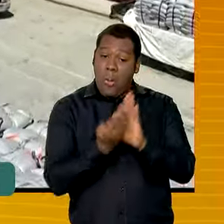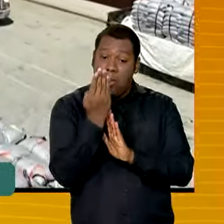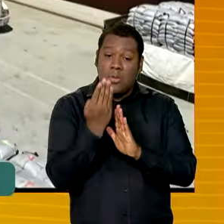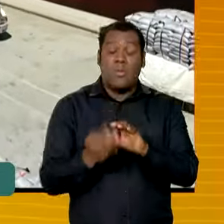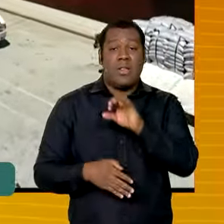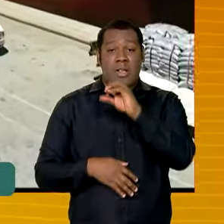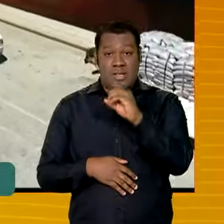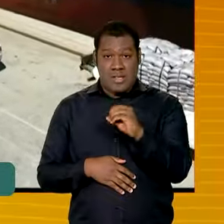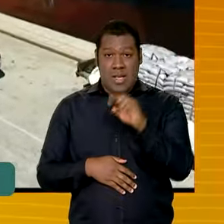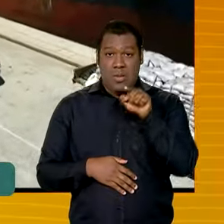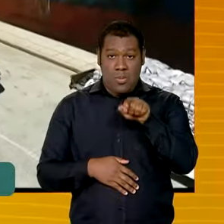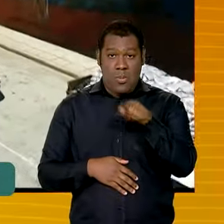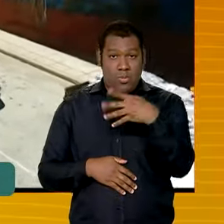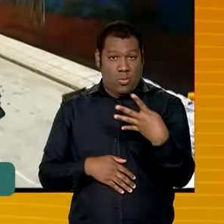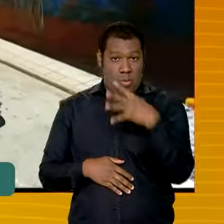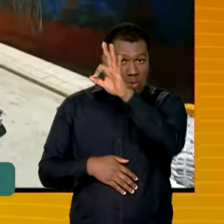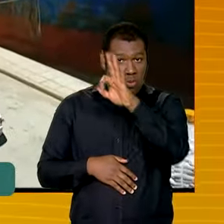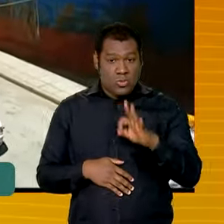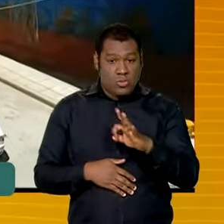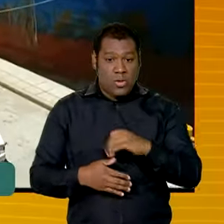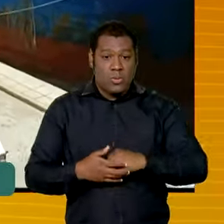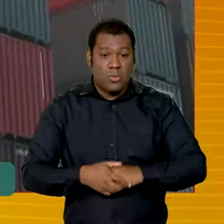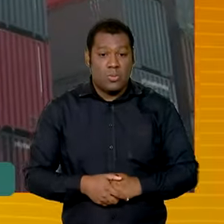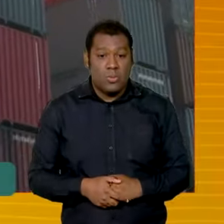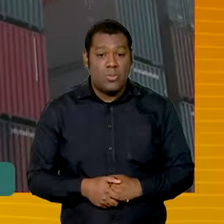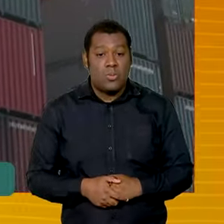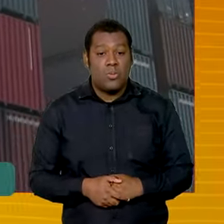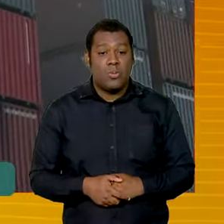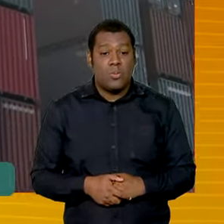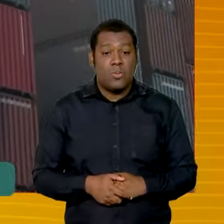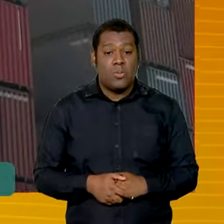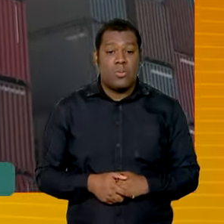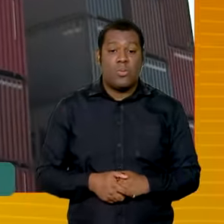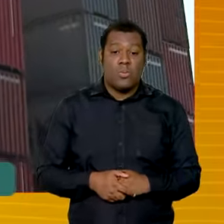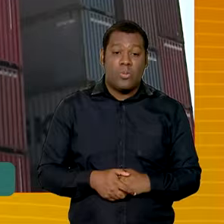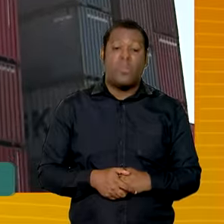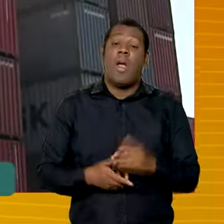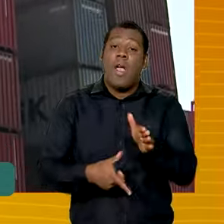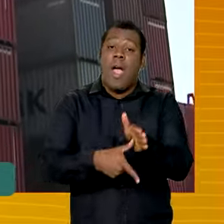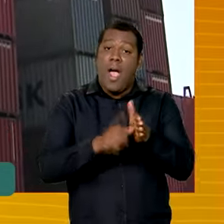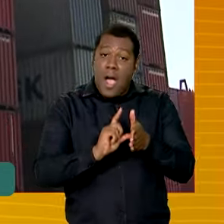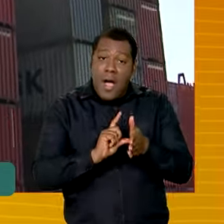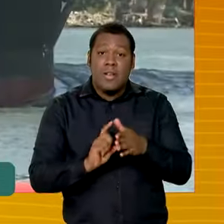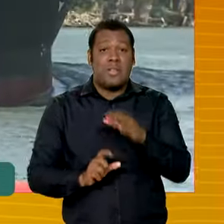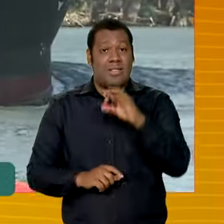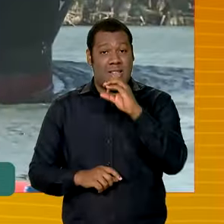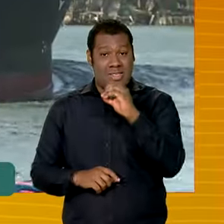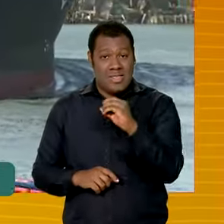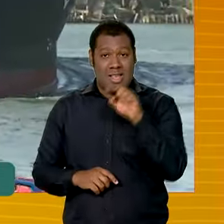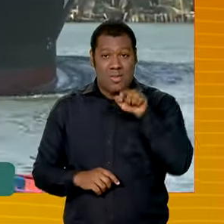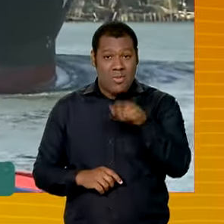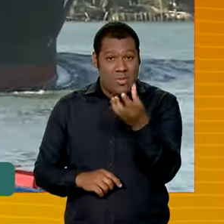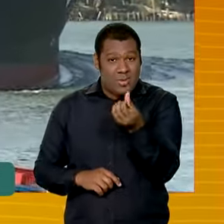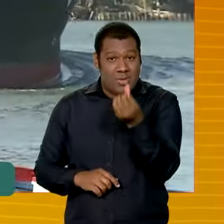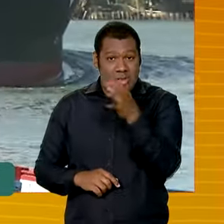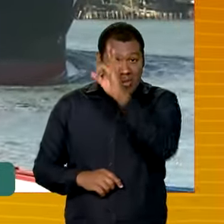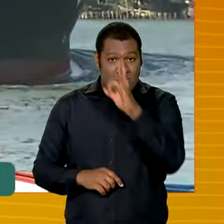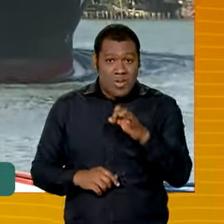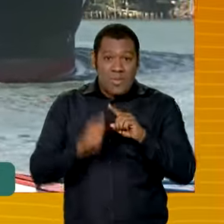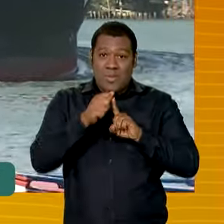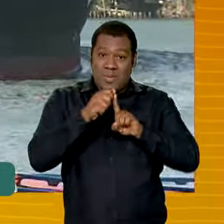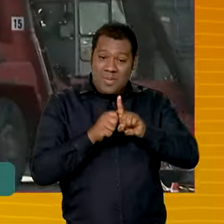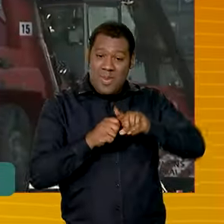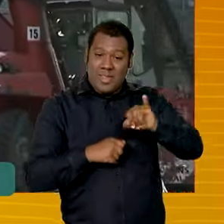0,4%. E isso depois de uma alta de 0,6% no mês de